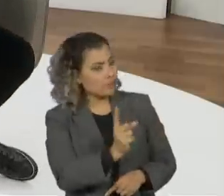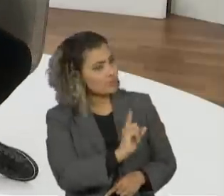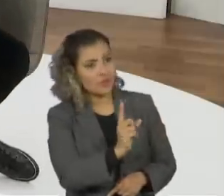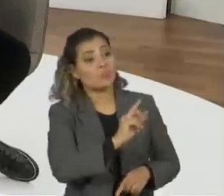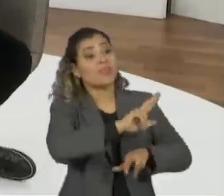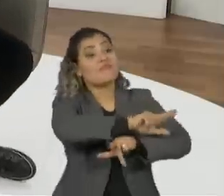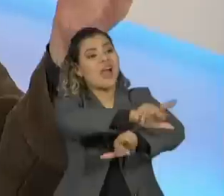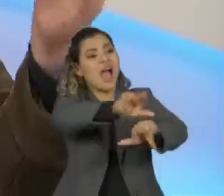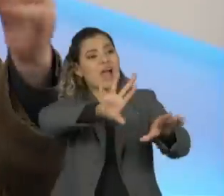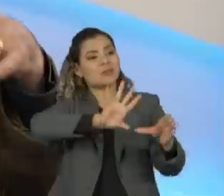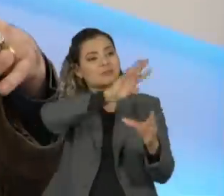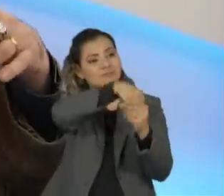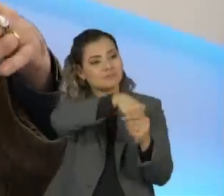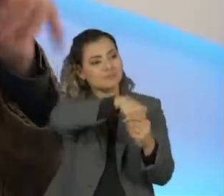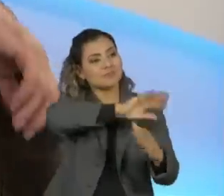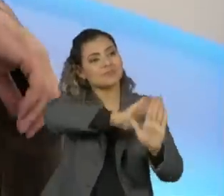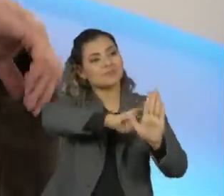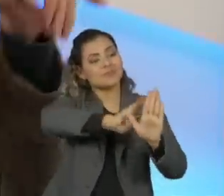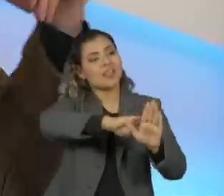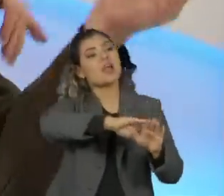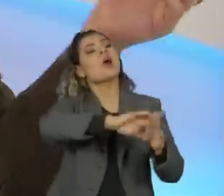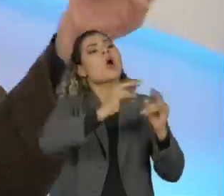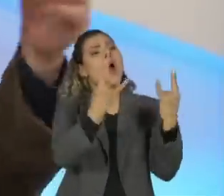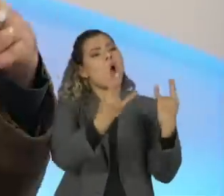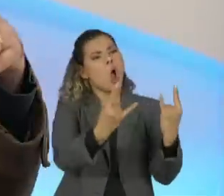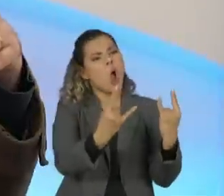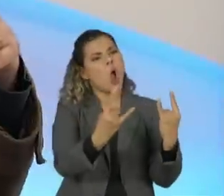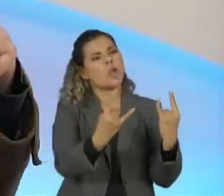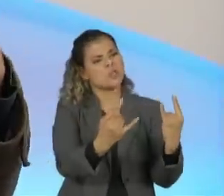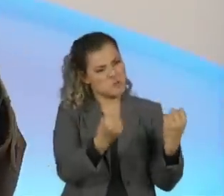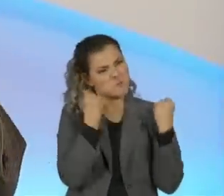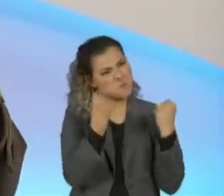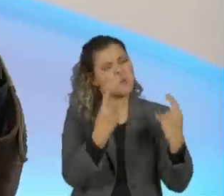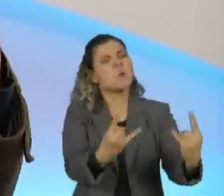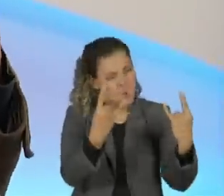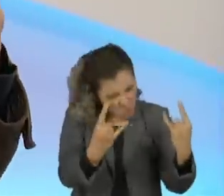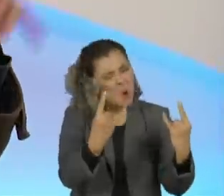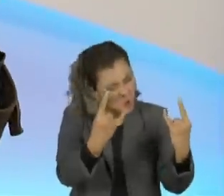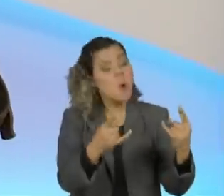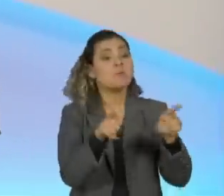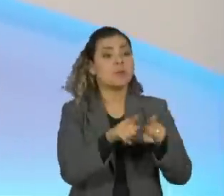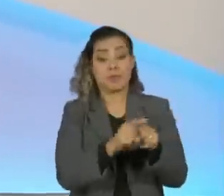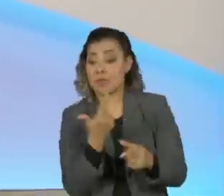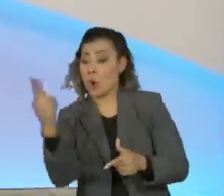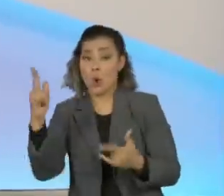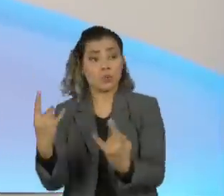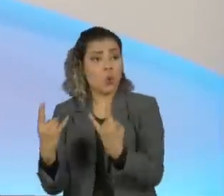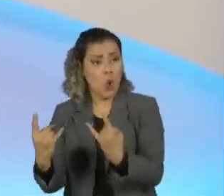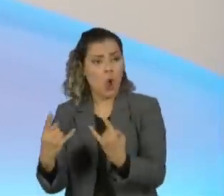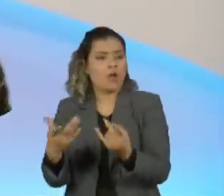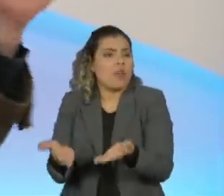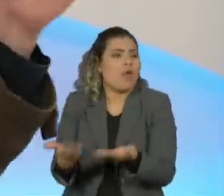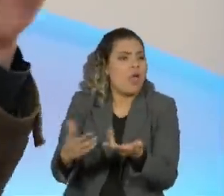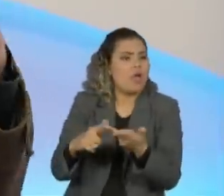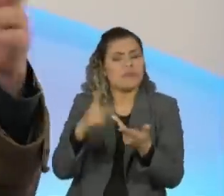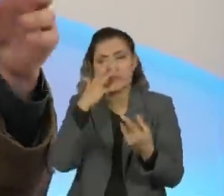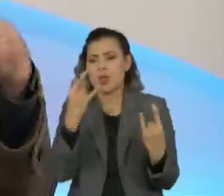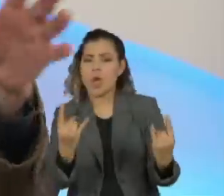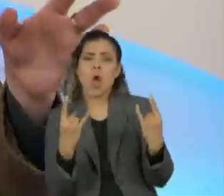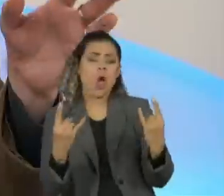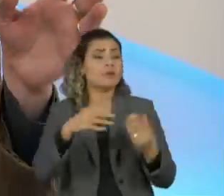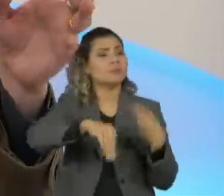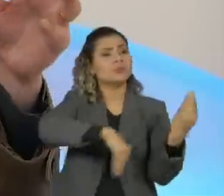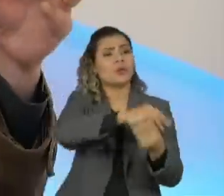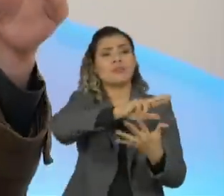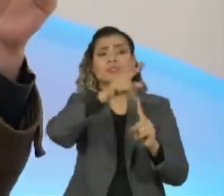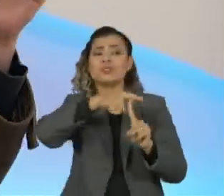multiverso. Você tem rock farofa, você tem rock metal, você tem trash metal, você tem rockabilly, etc, etc,